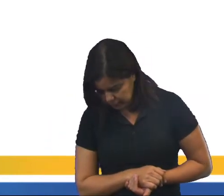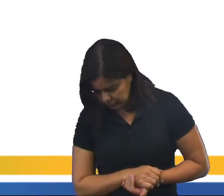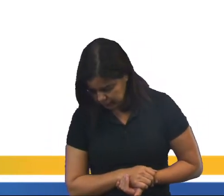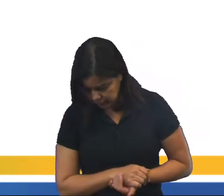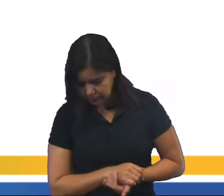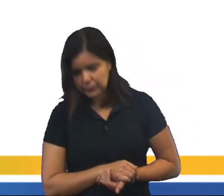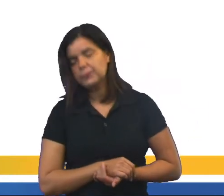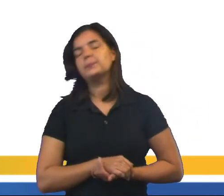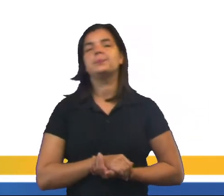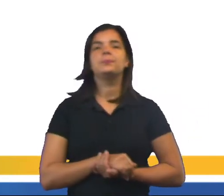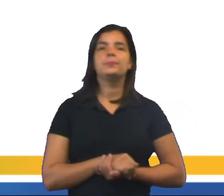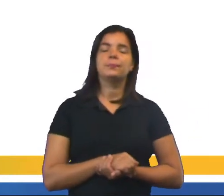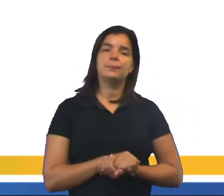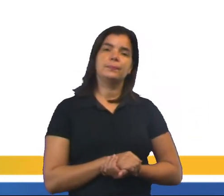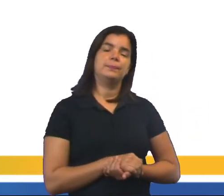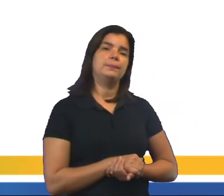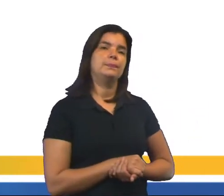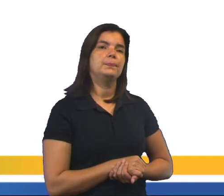Vamos lá, então.